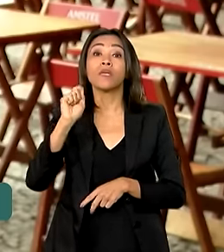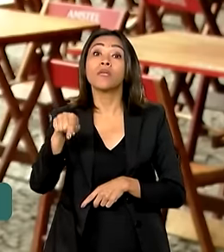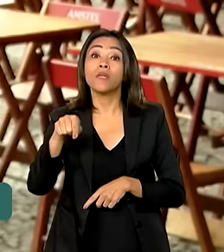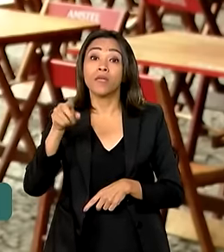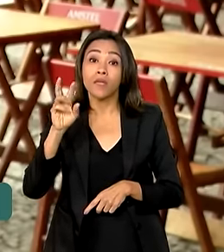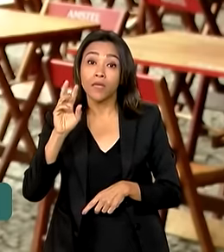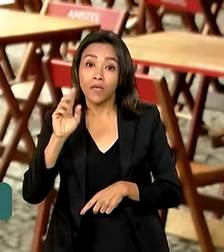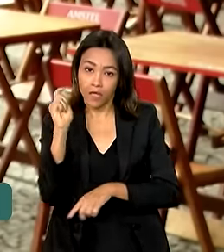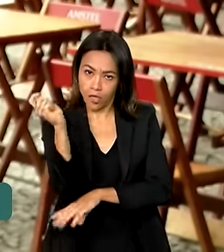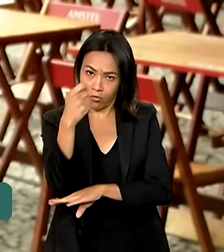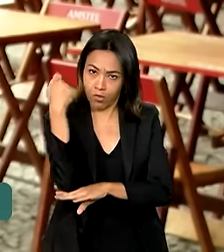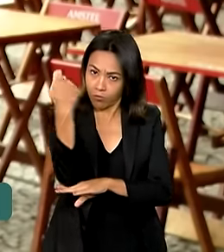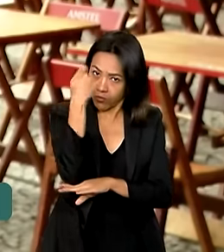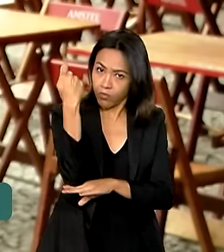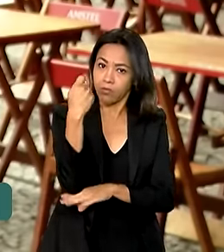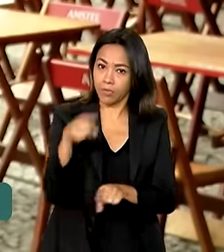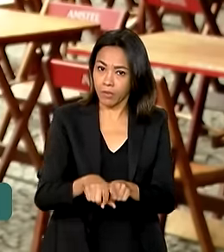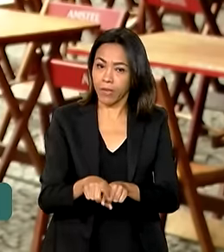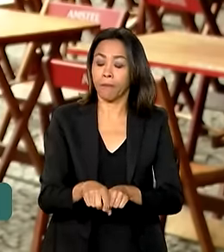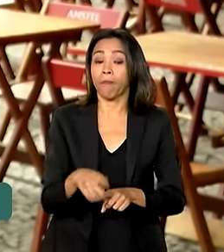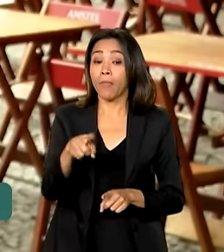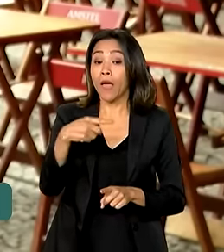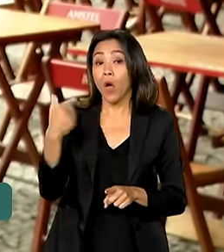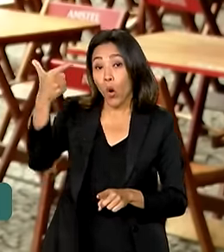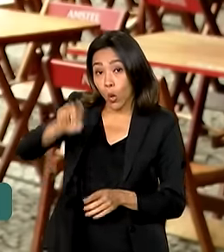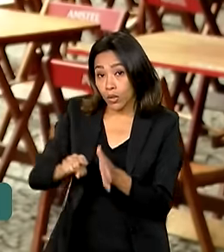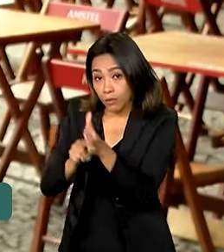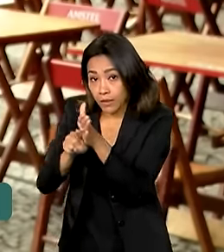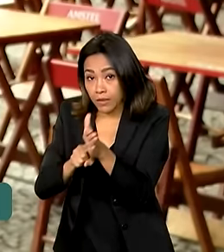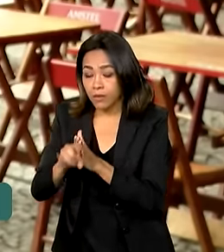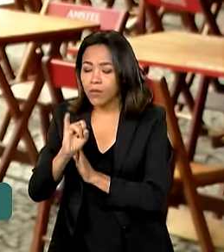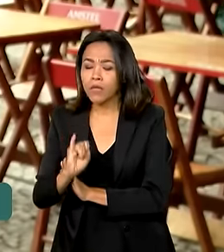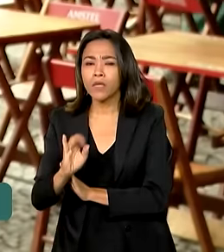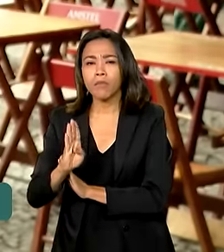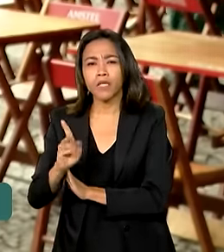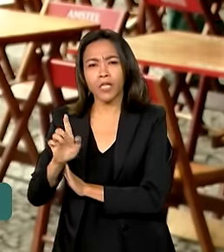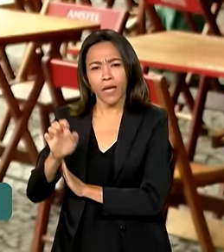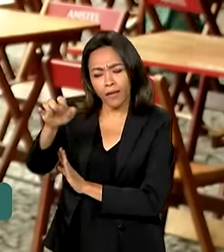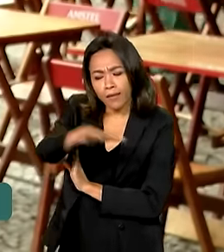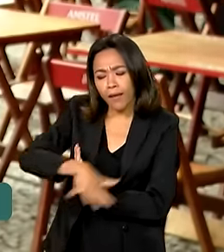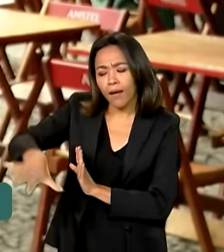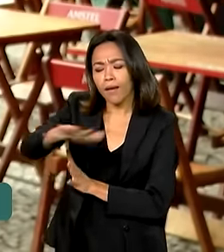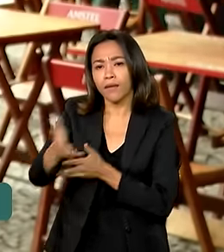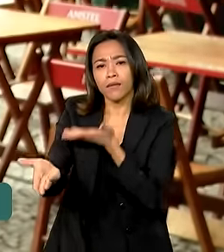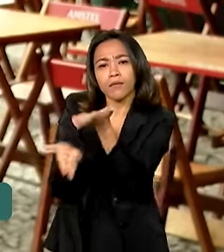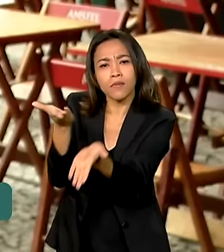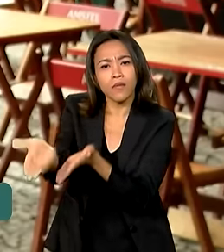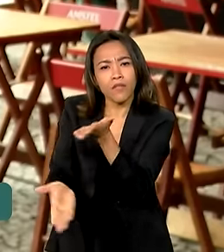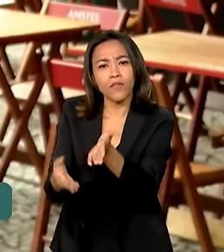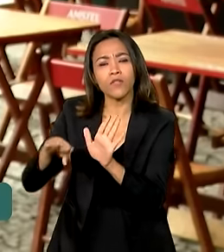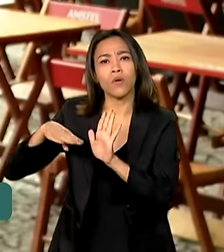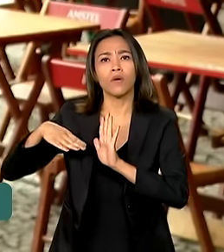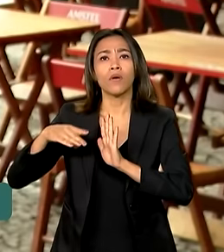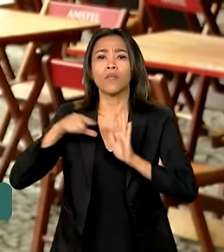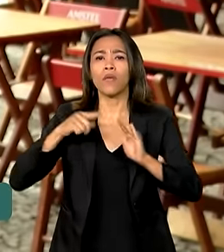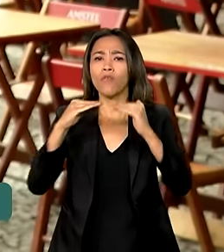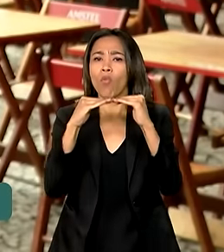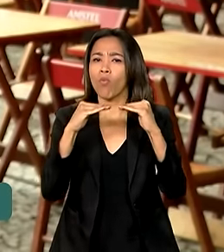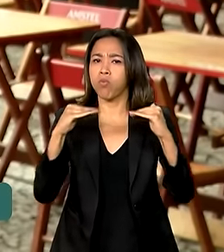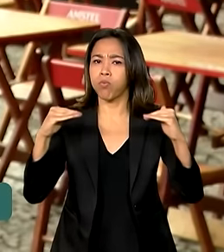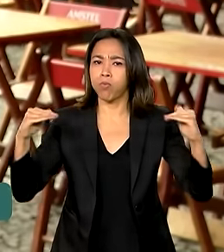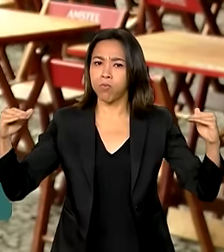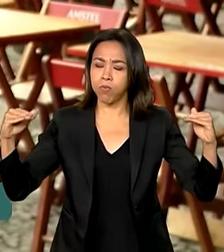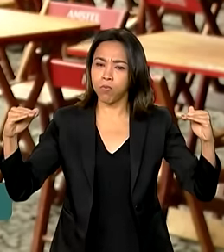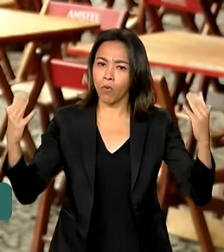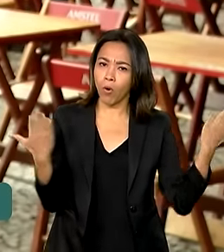A pesquisa do IBGE também mostrou que em maio, o setor de serviços se manteve estável na comparação com